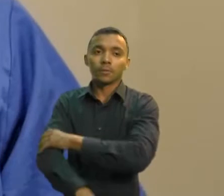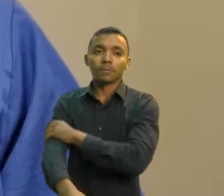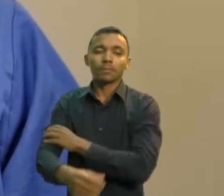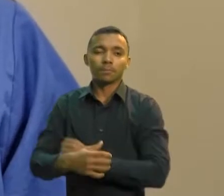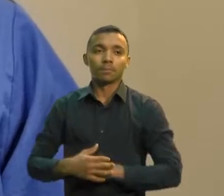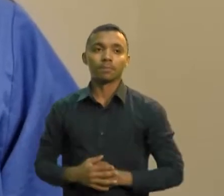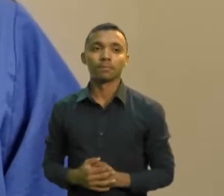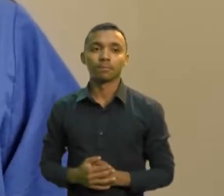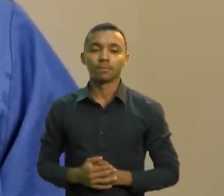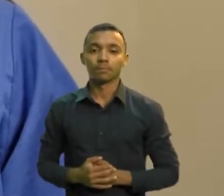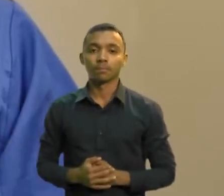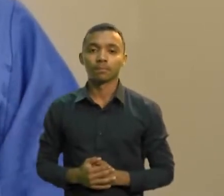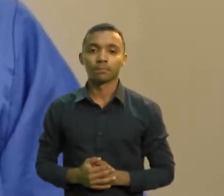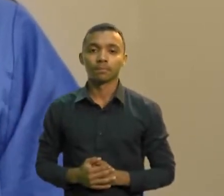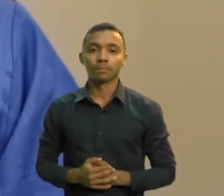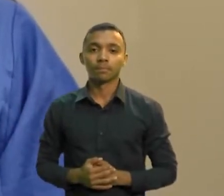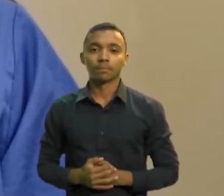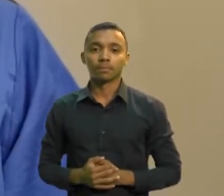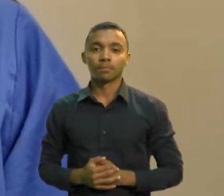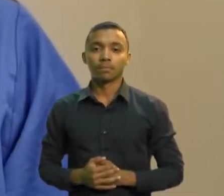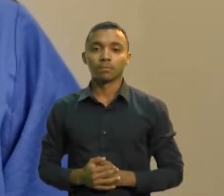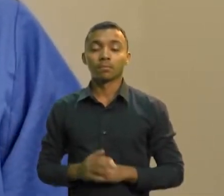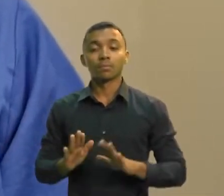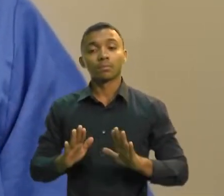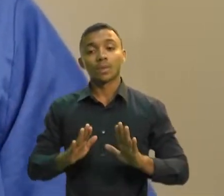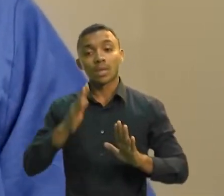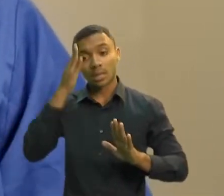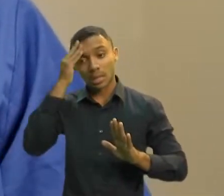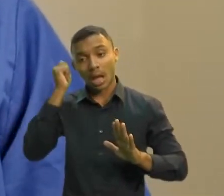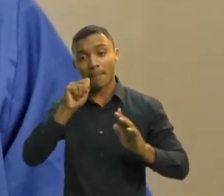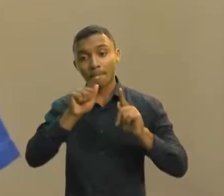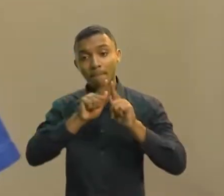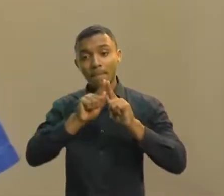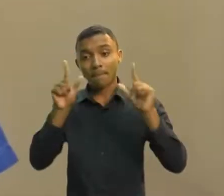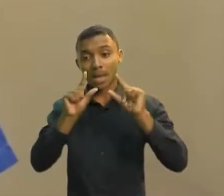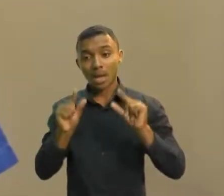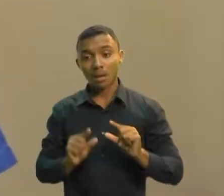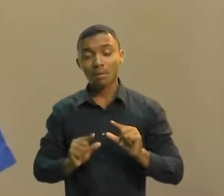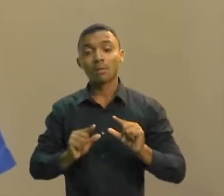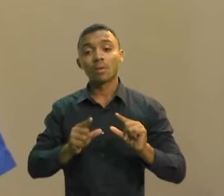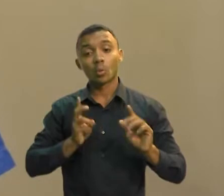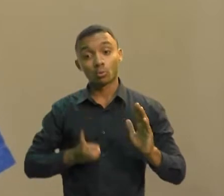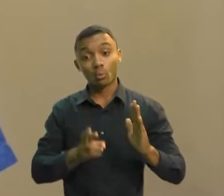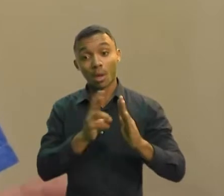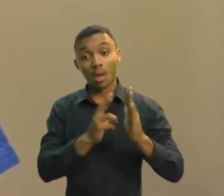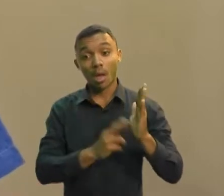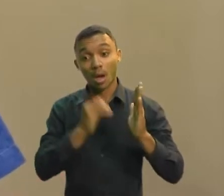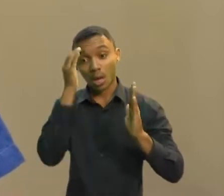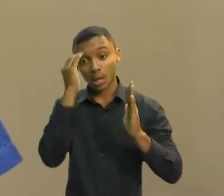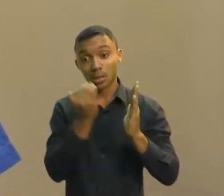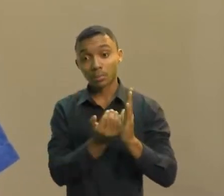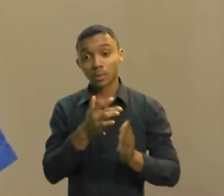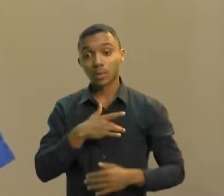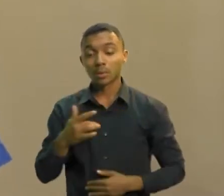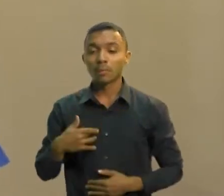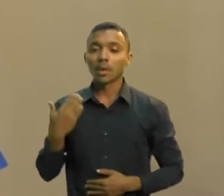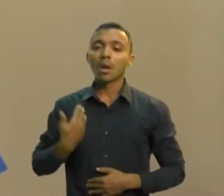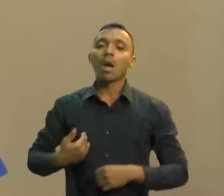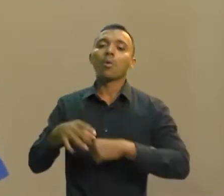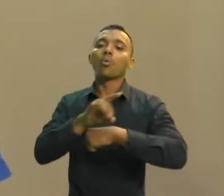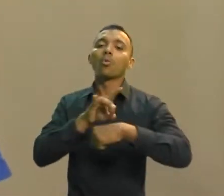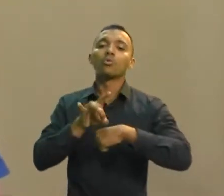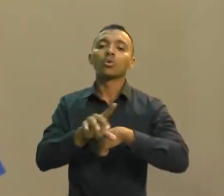positivo, os cuidados devem continuar redobrados. O melhor conselho que eu posso dar é não baixar a guarda,